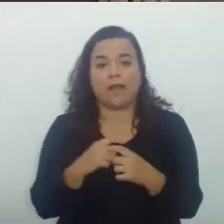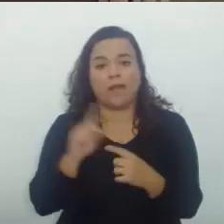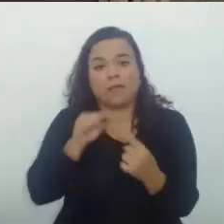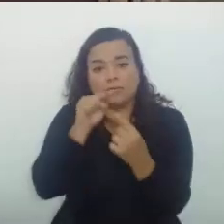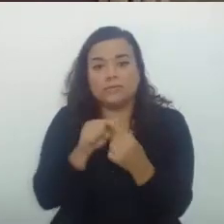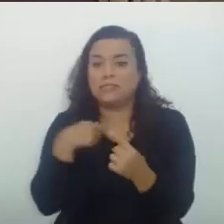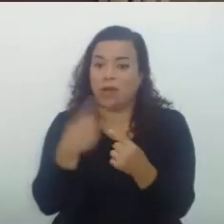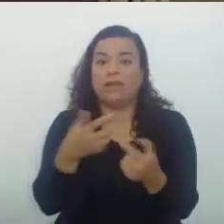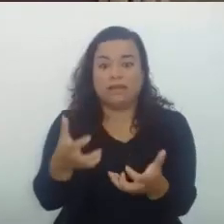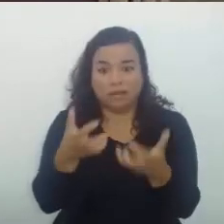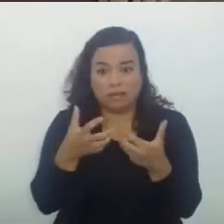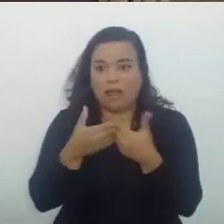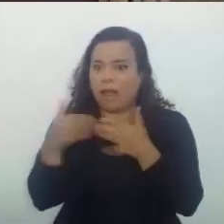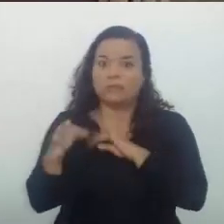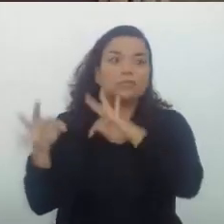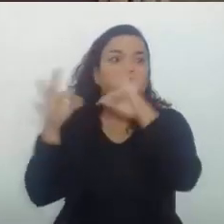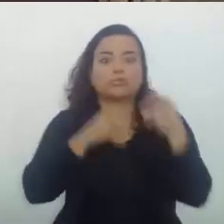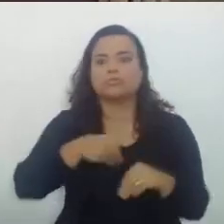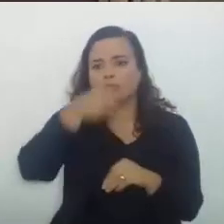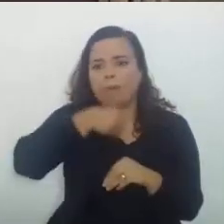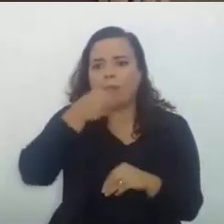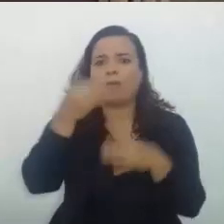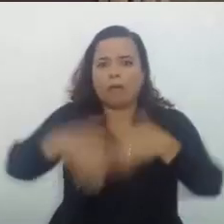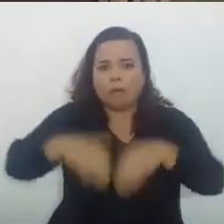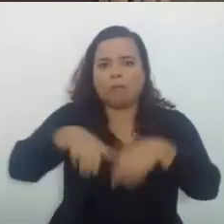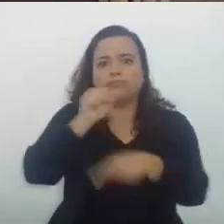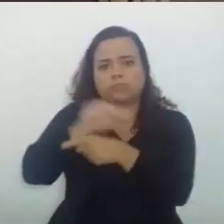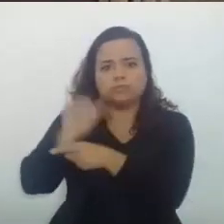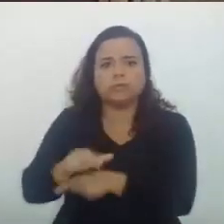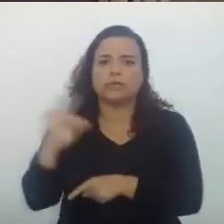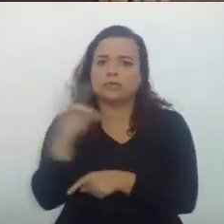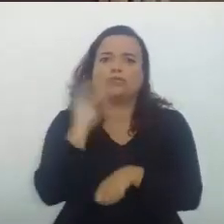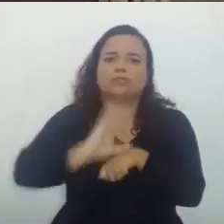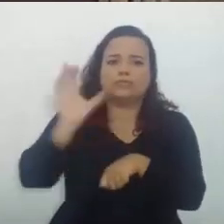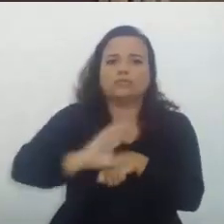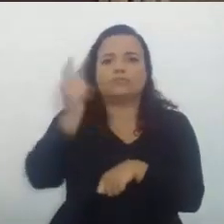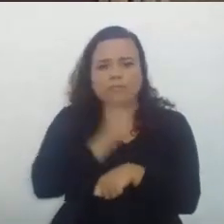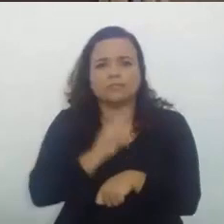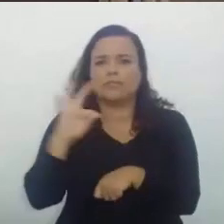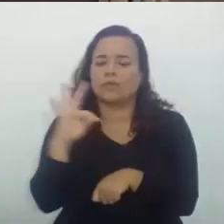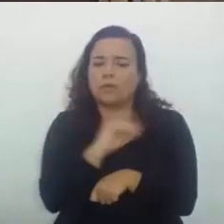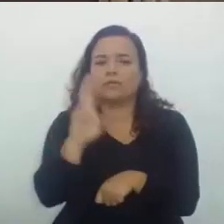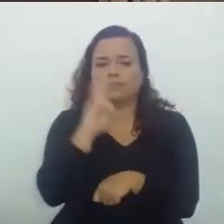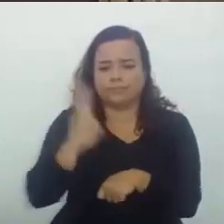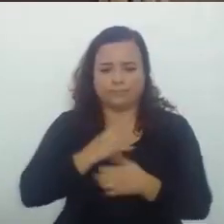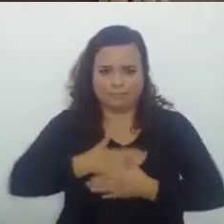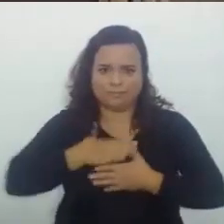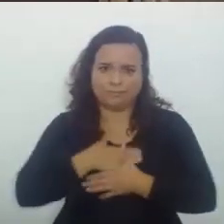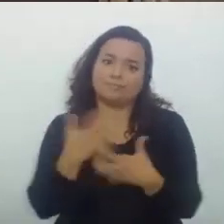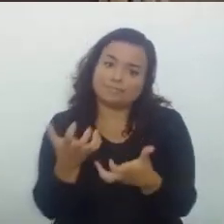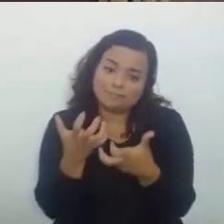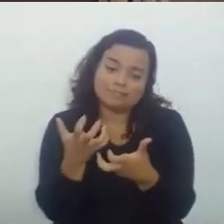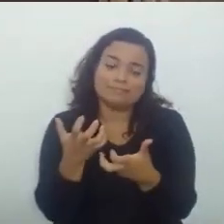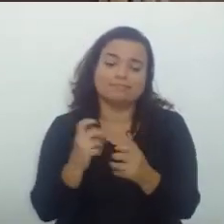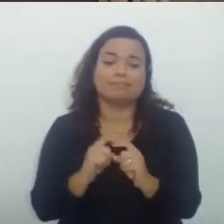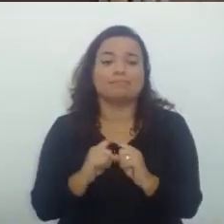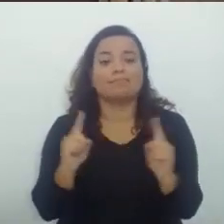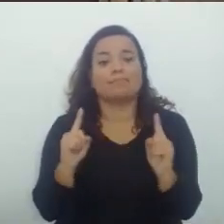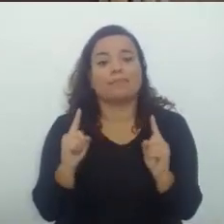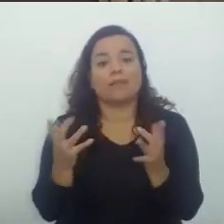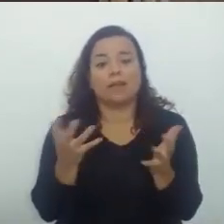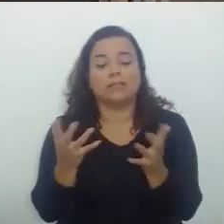Concorram Para que todos Façam curso Para que todos Obtenham resultado E aí Possam ser realmente Integrado De forma